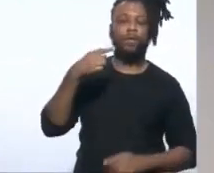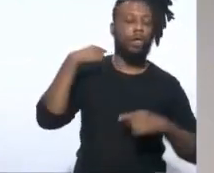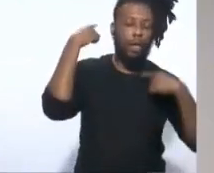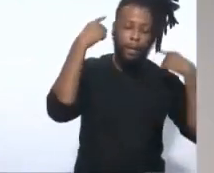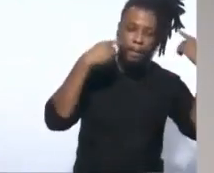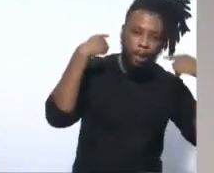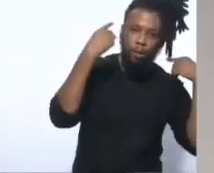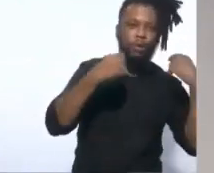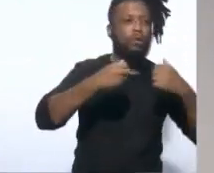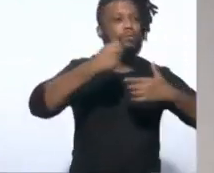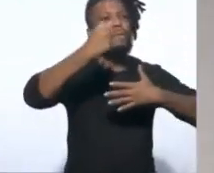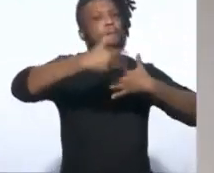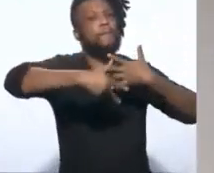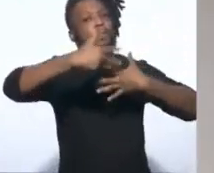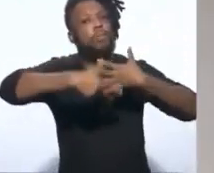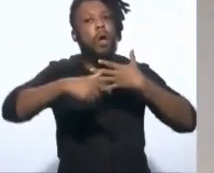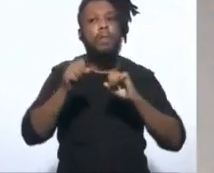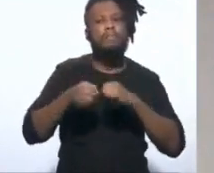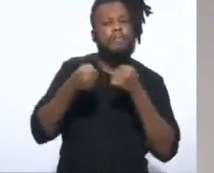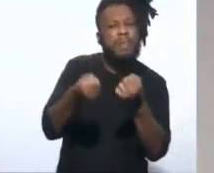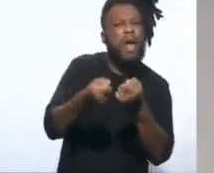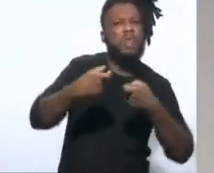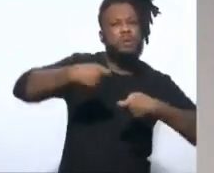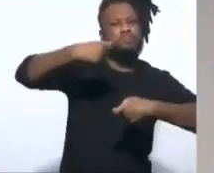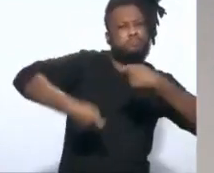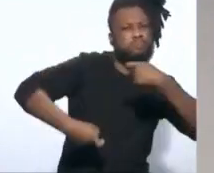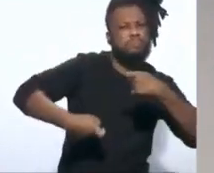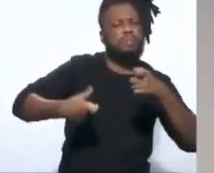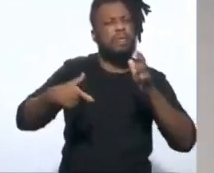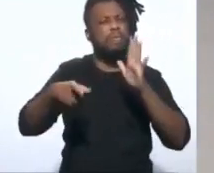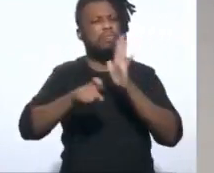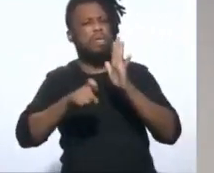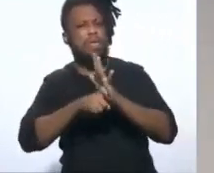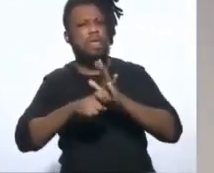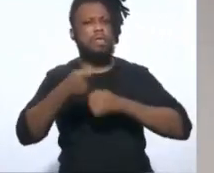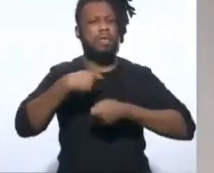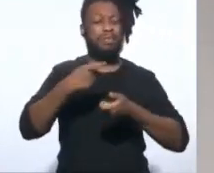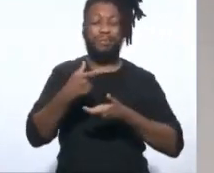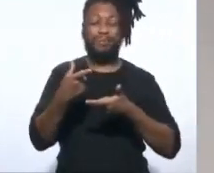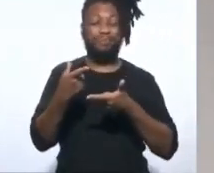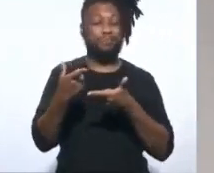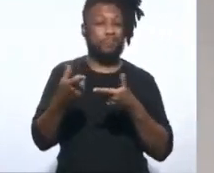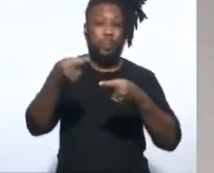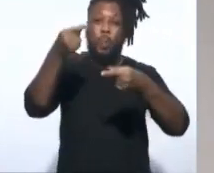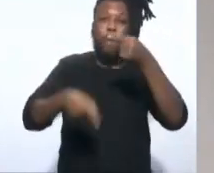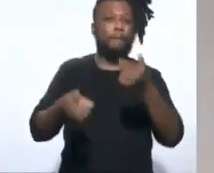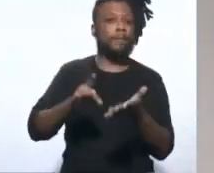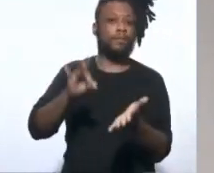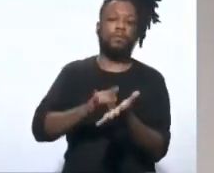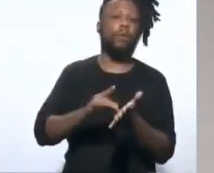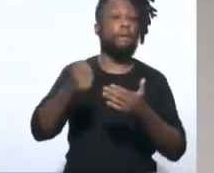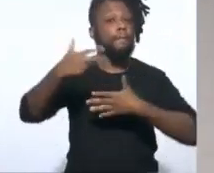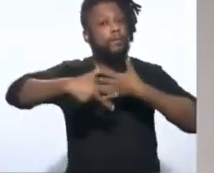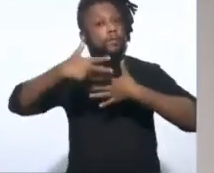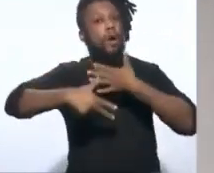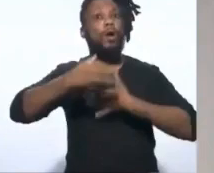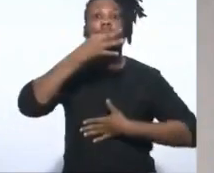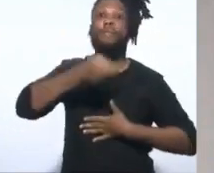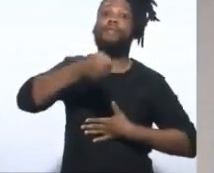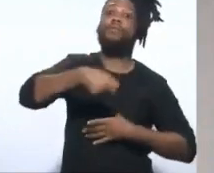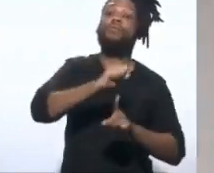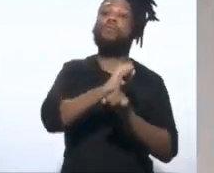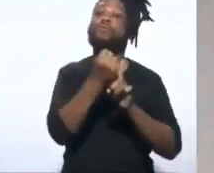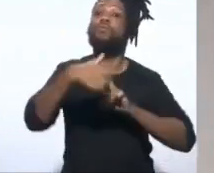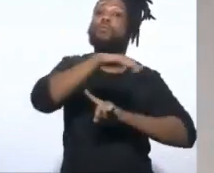de que o pessoal defenderia estupradores, esquartejadores, isso é completamente fora da realidade. O pessoal defende posições na